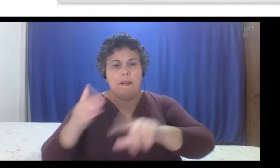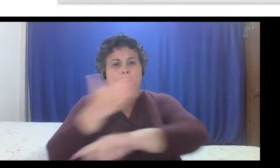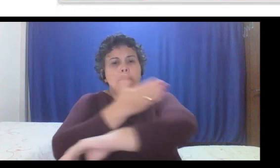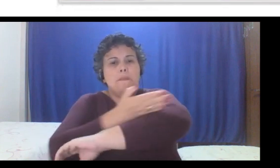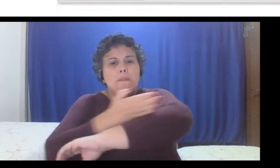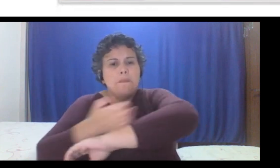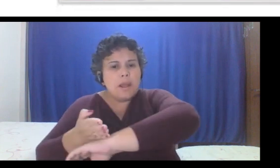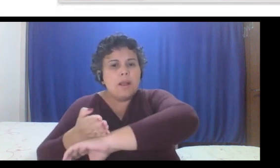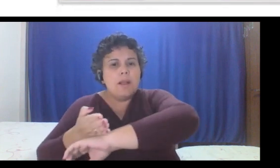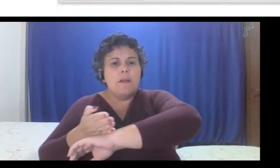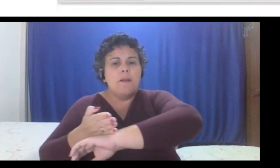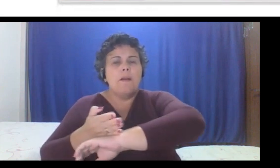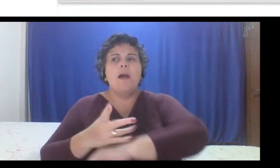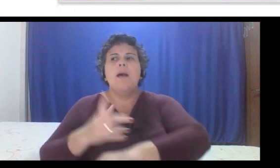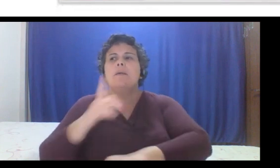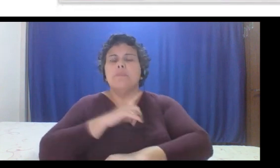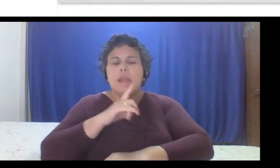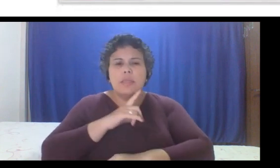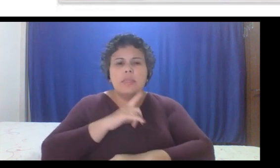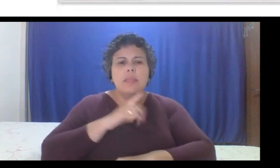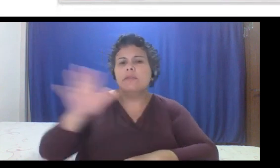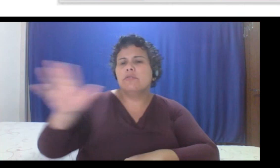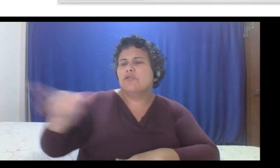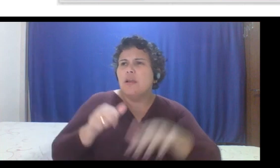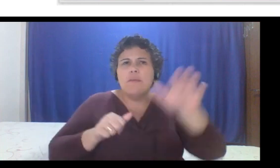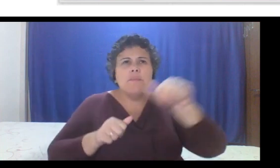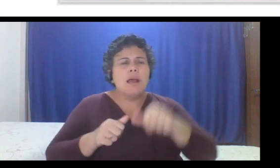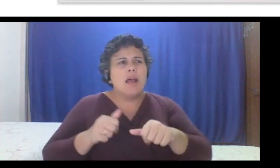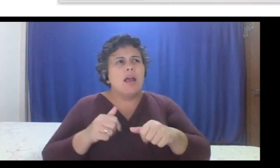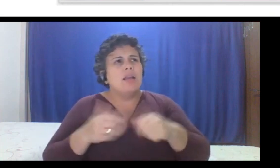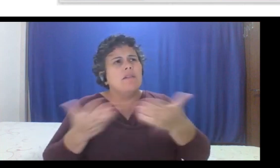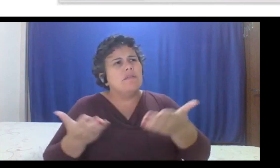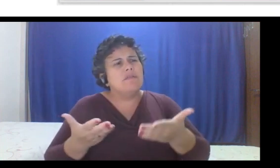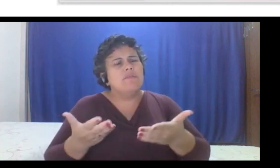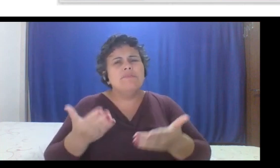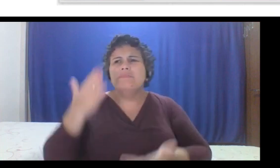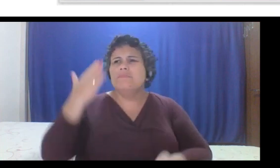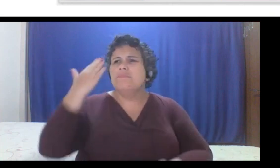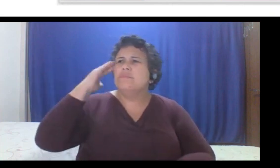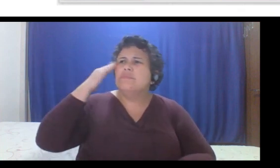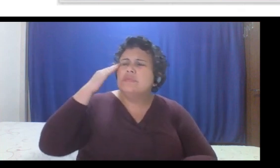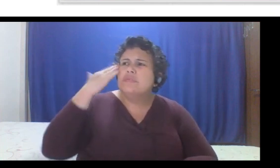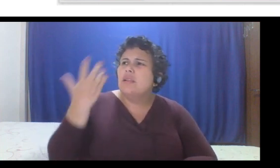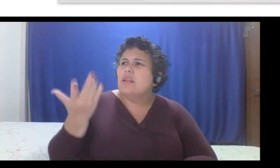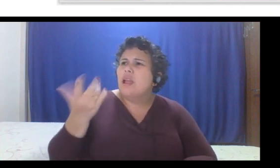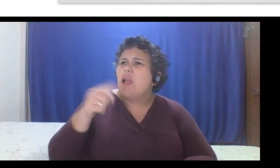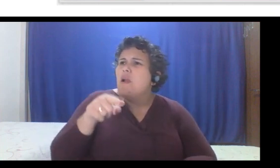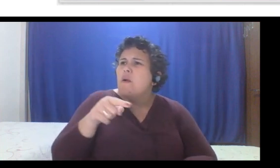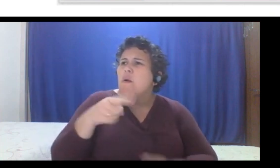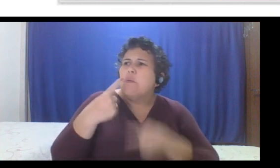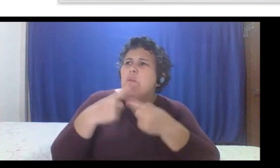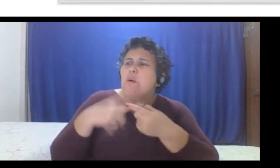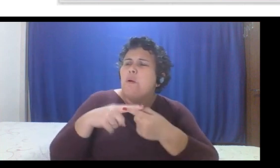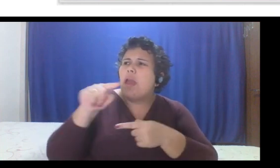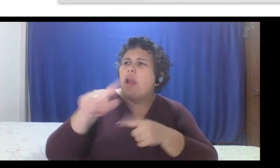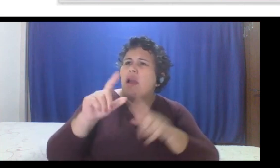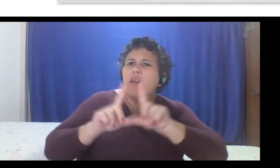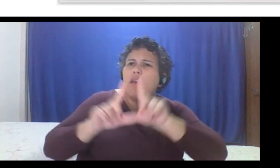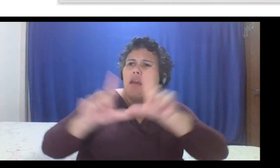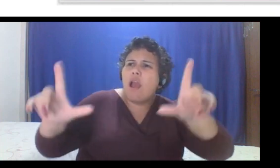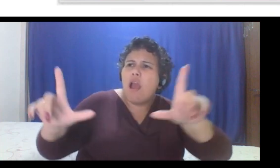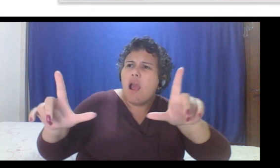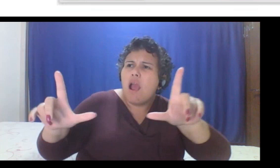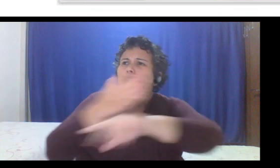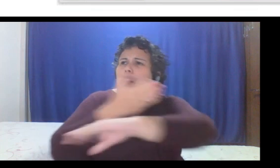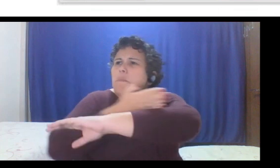né, elas vão entender, poxa, mas cadê, por que que essa informação aqui, por que que esse quadro está em branco? Isso incomoda, isso